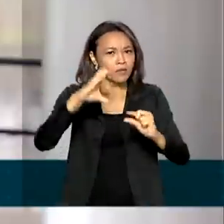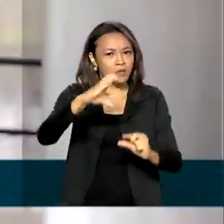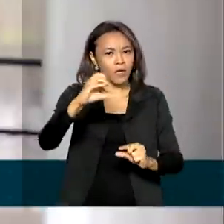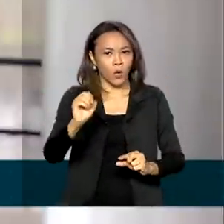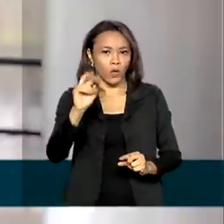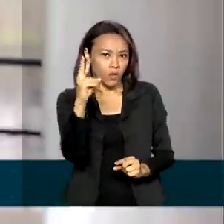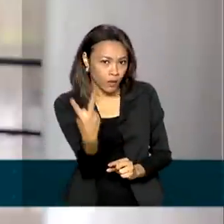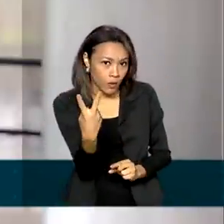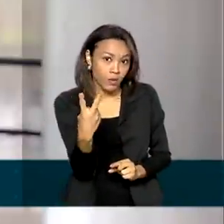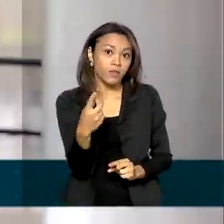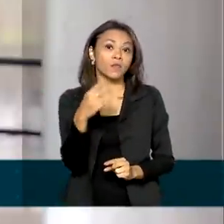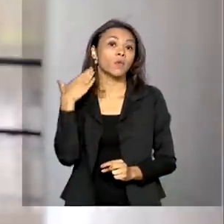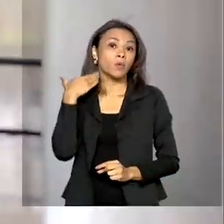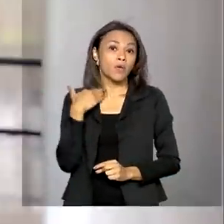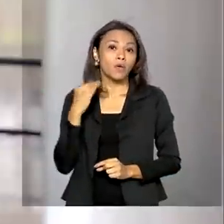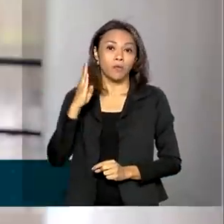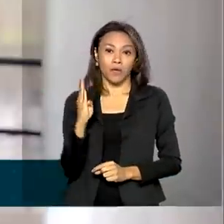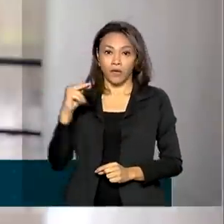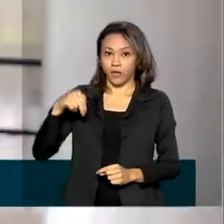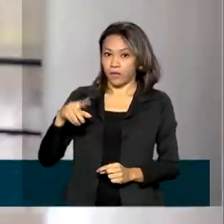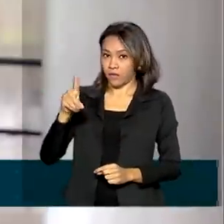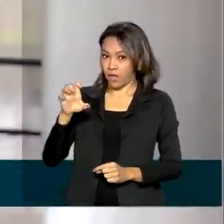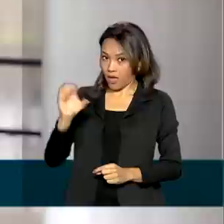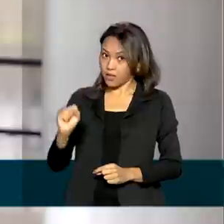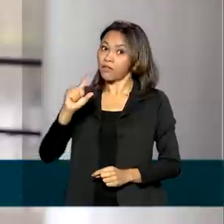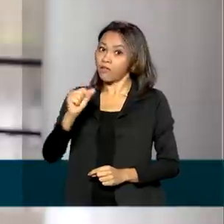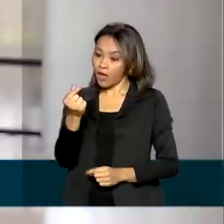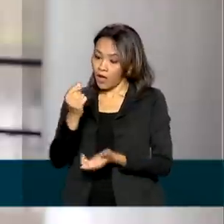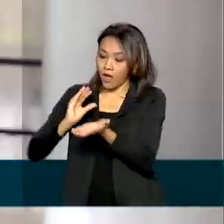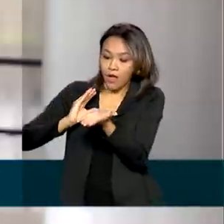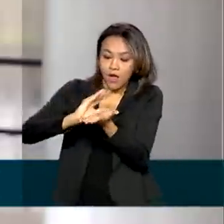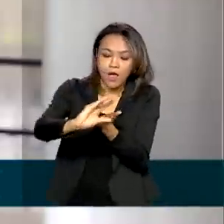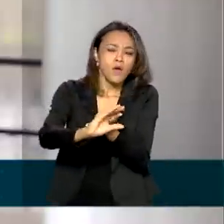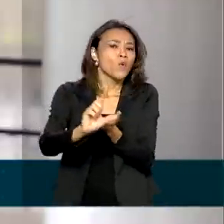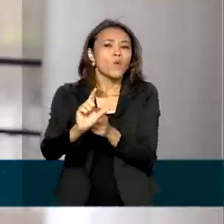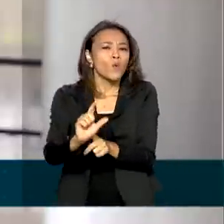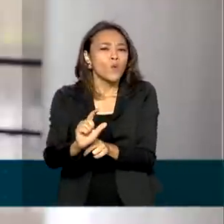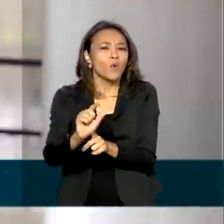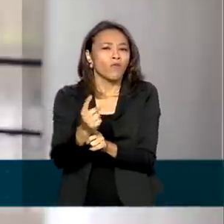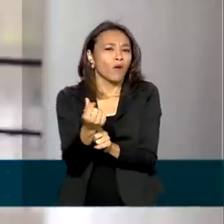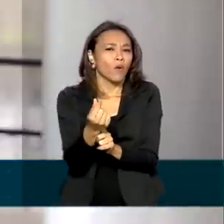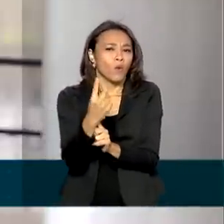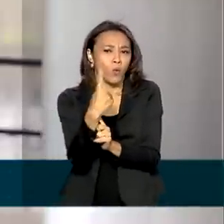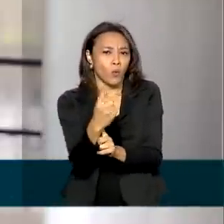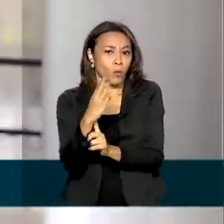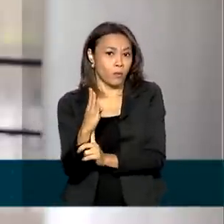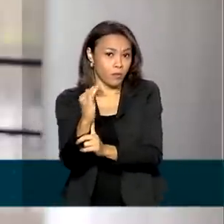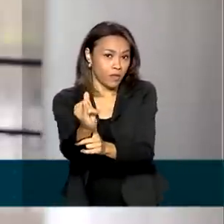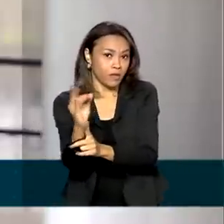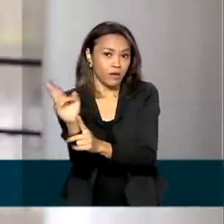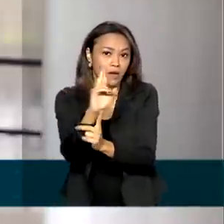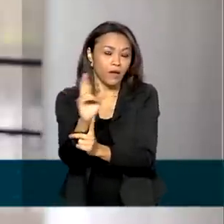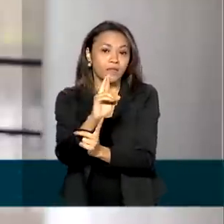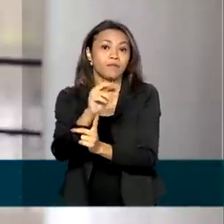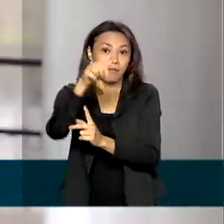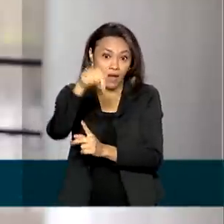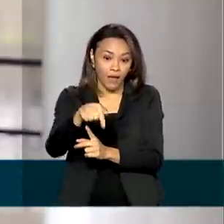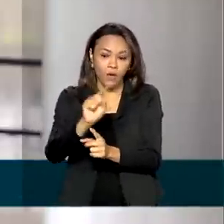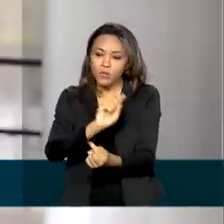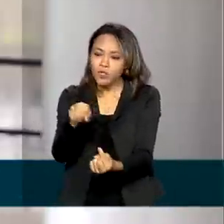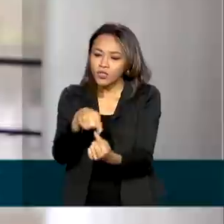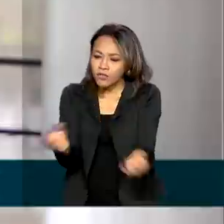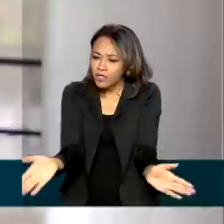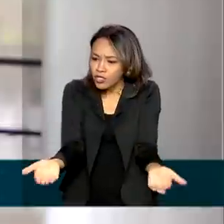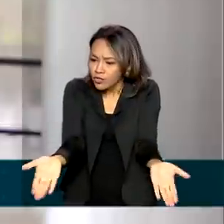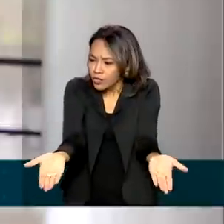Desenvolvimento Econômico e Social vai liberar um crédito com orçamento no valor de R 1 bilhão para estimular a